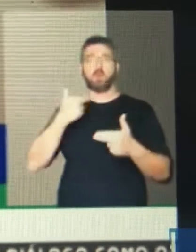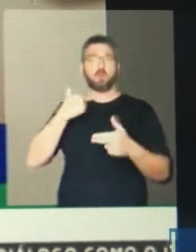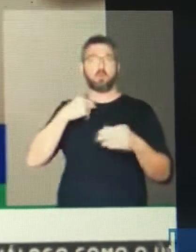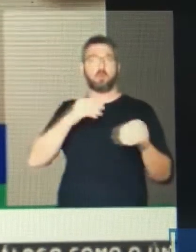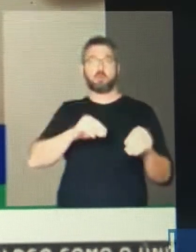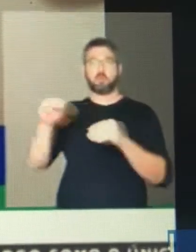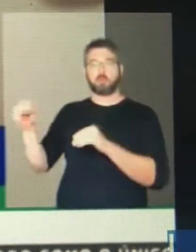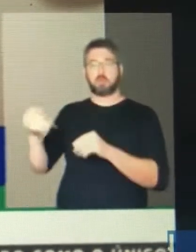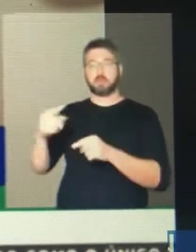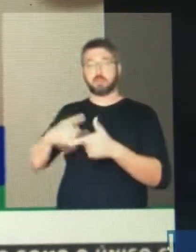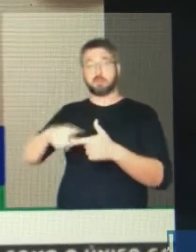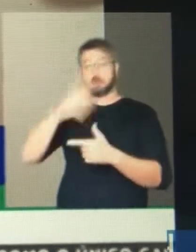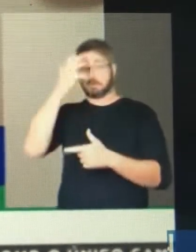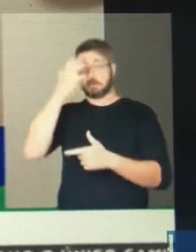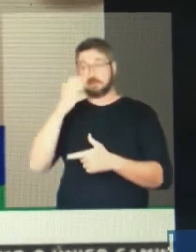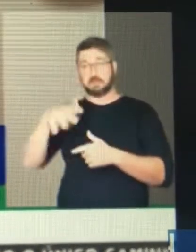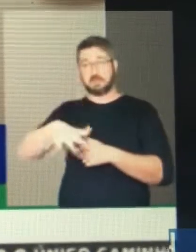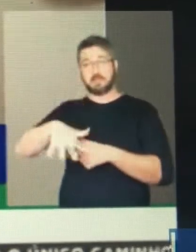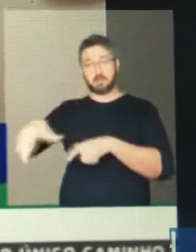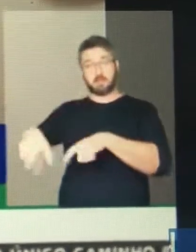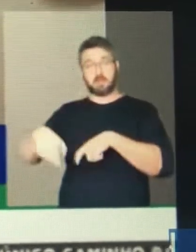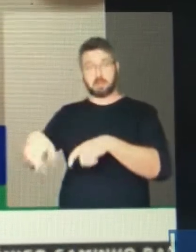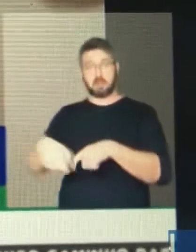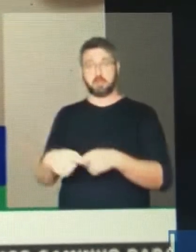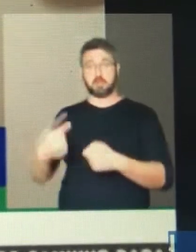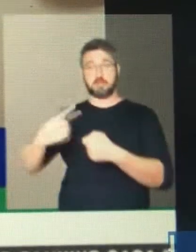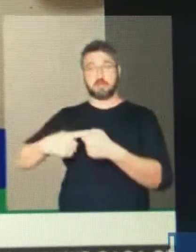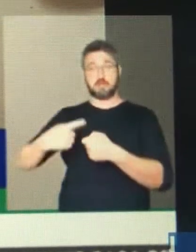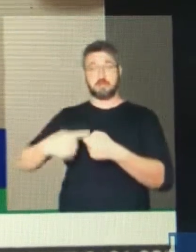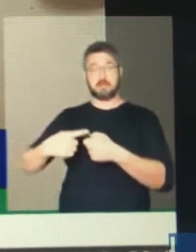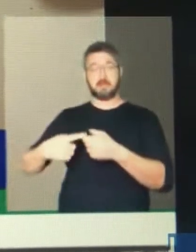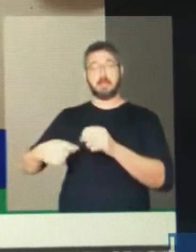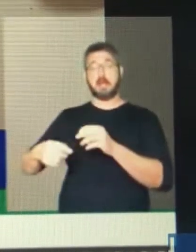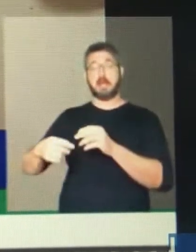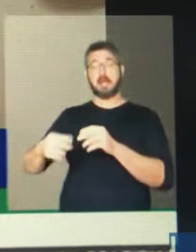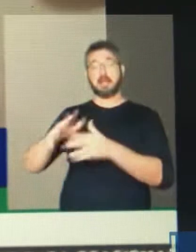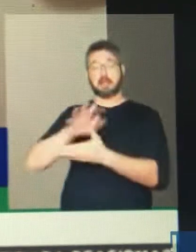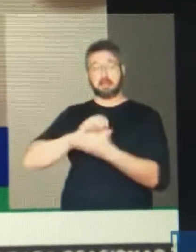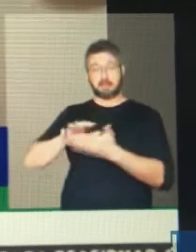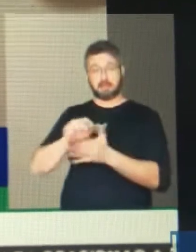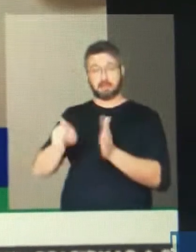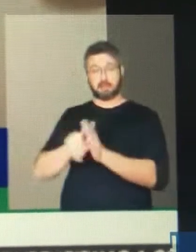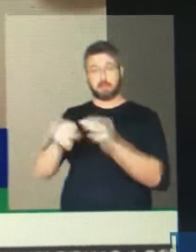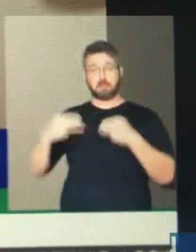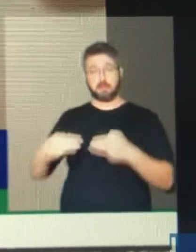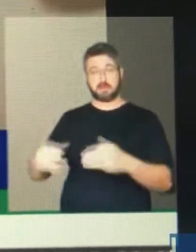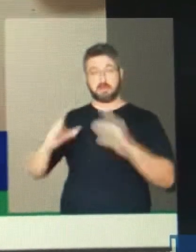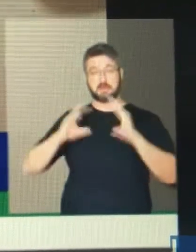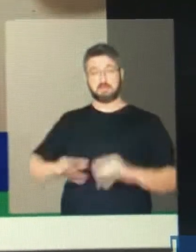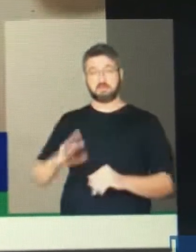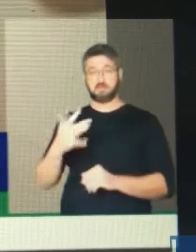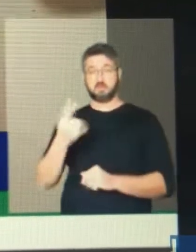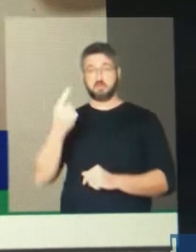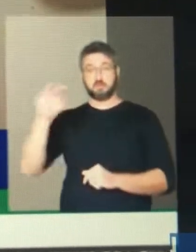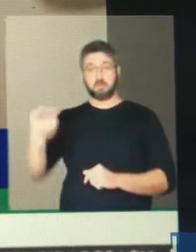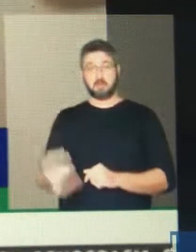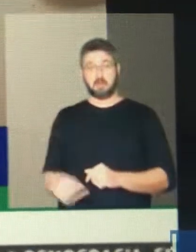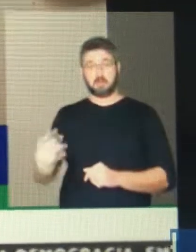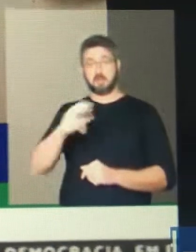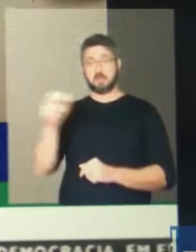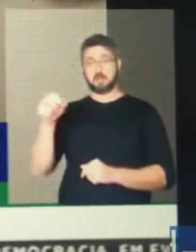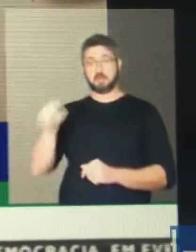um milhão e meio de pessoas em situação de pobreza no campo. E o dado mais alarmante,